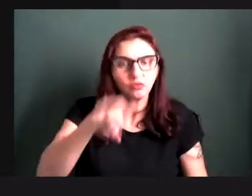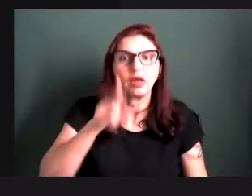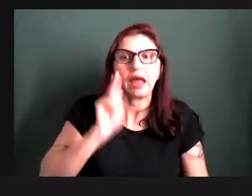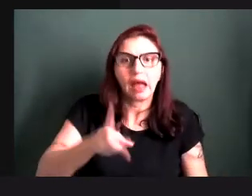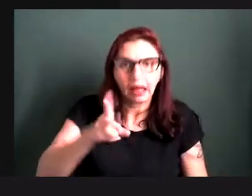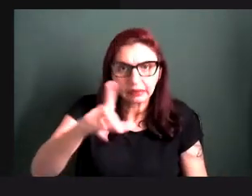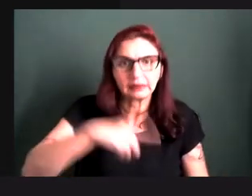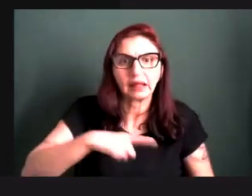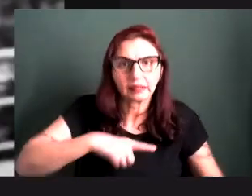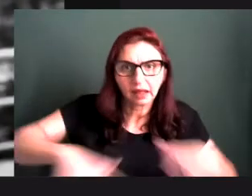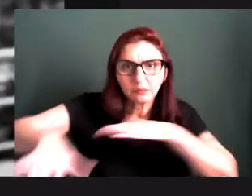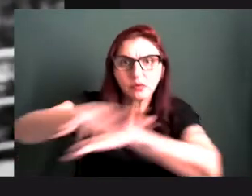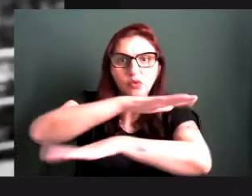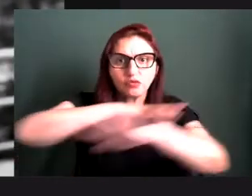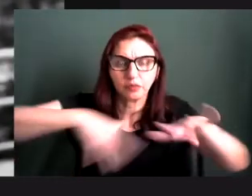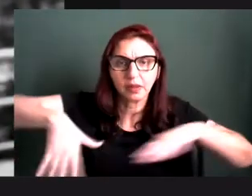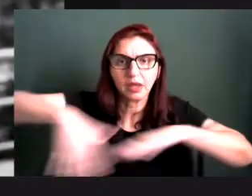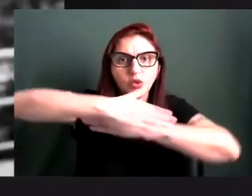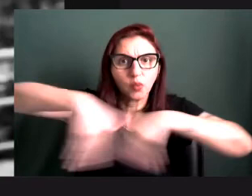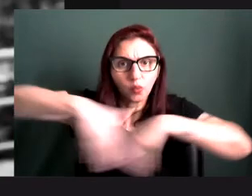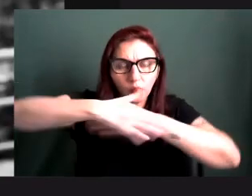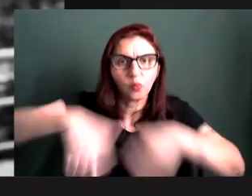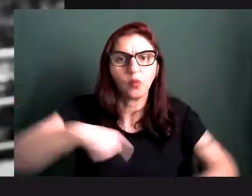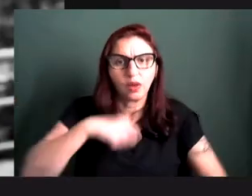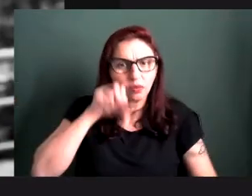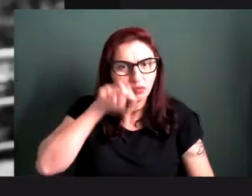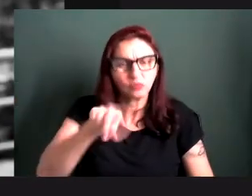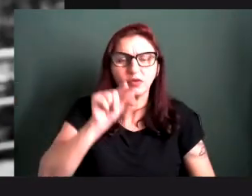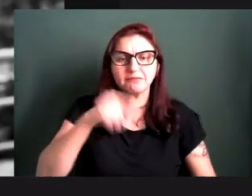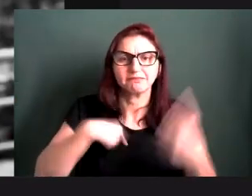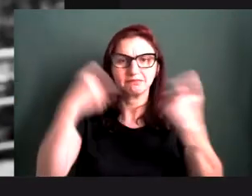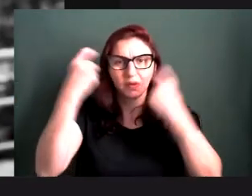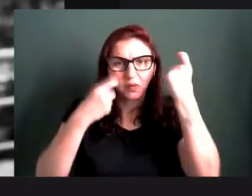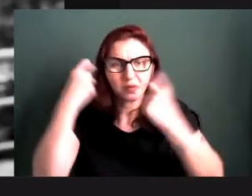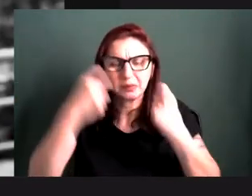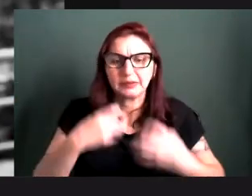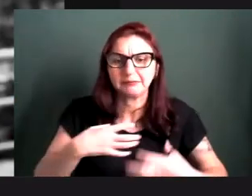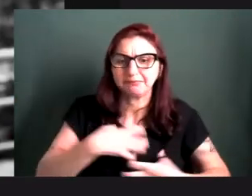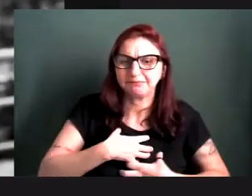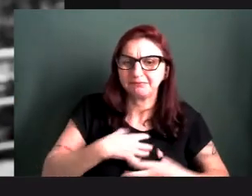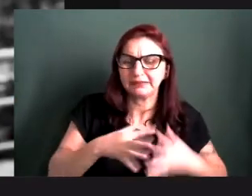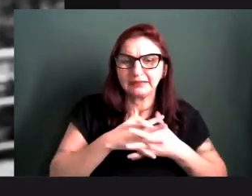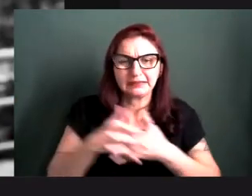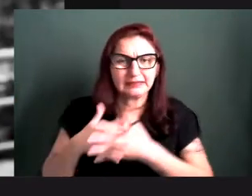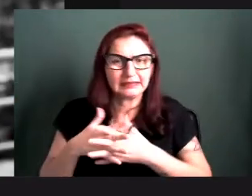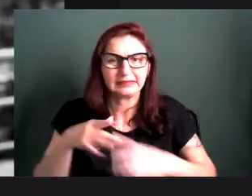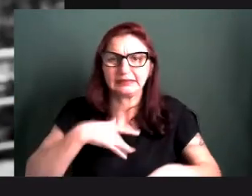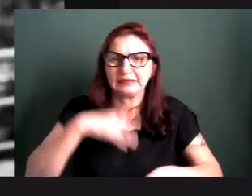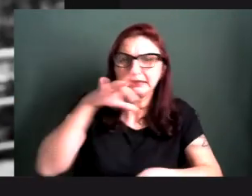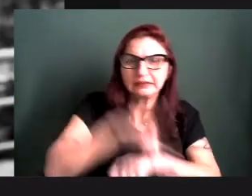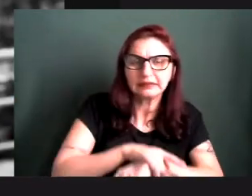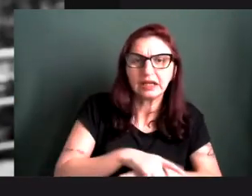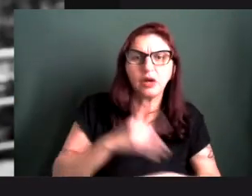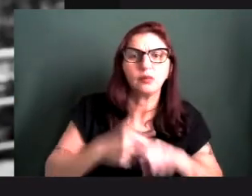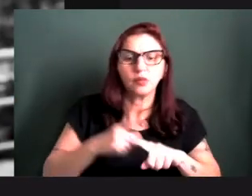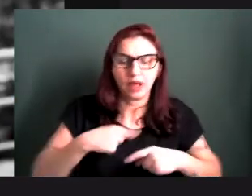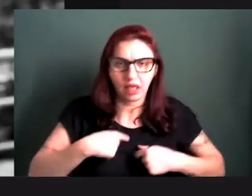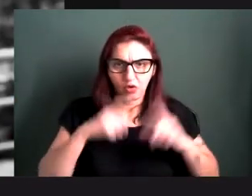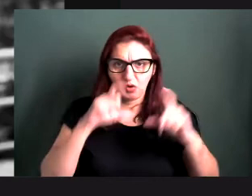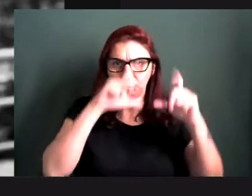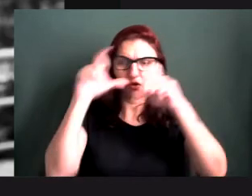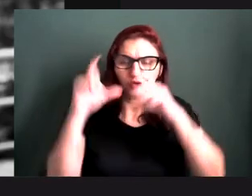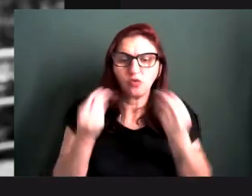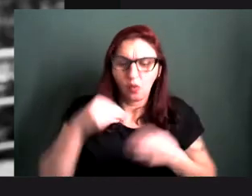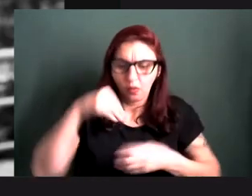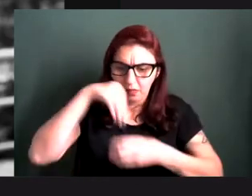vi muito preocupada e muito confusa e muito adoecida, né, o que é para um fotógrafo estar recluso em casa não